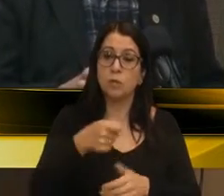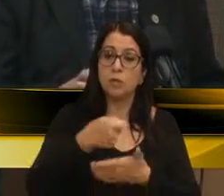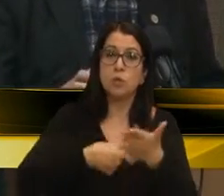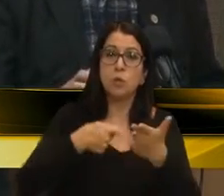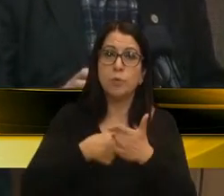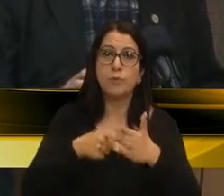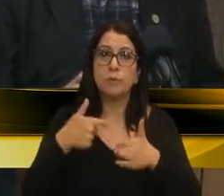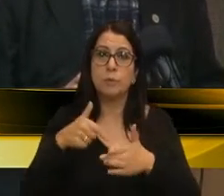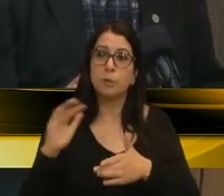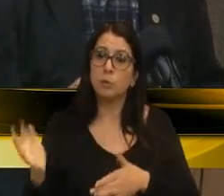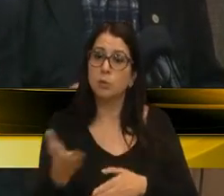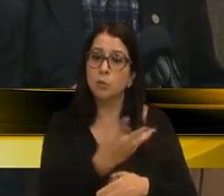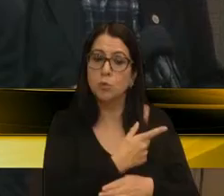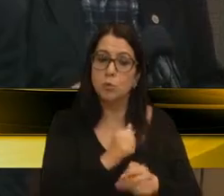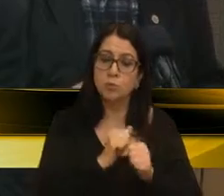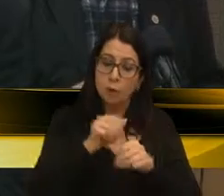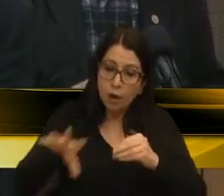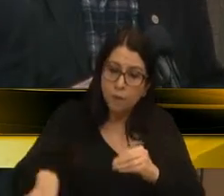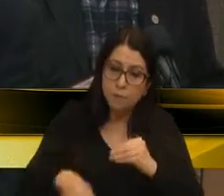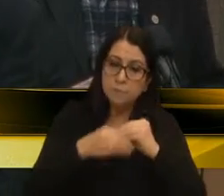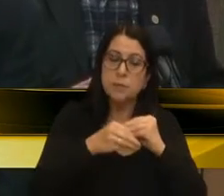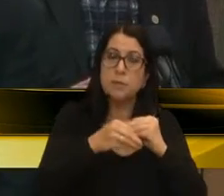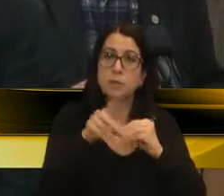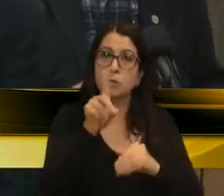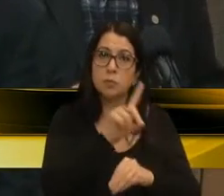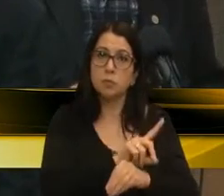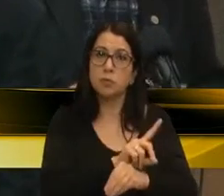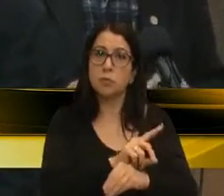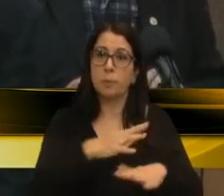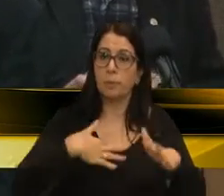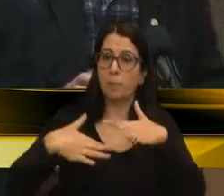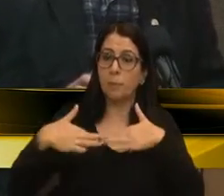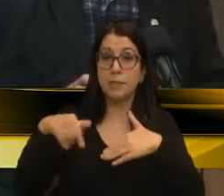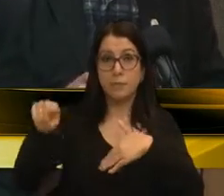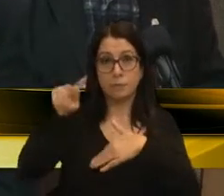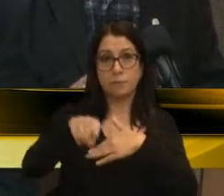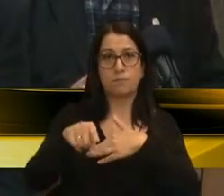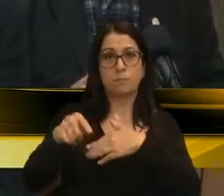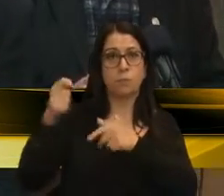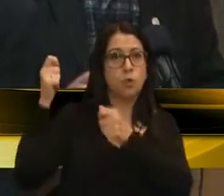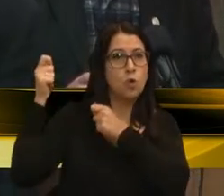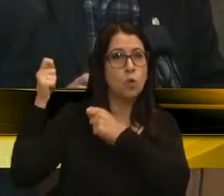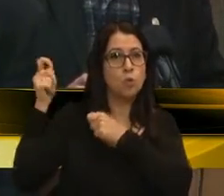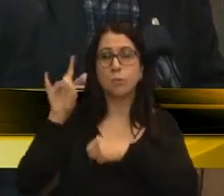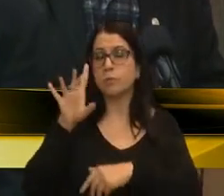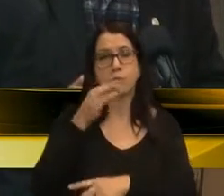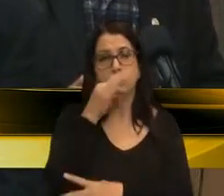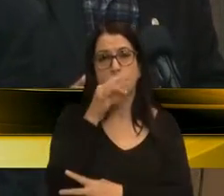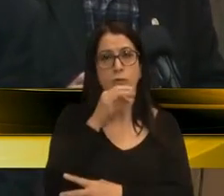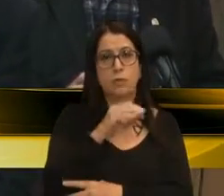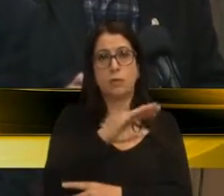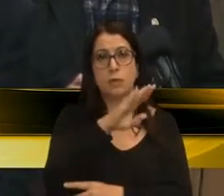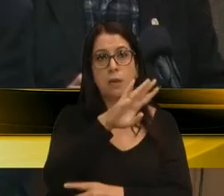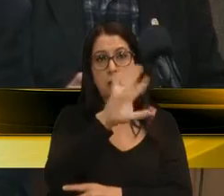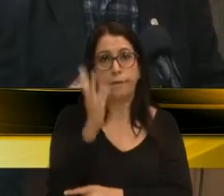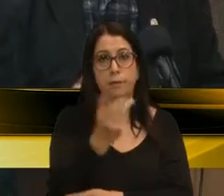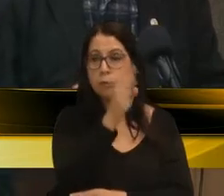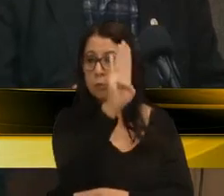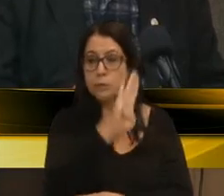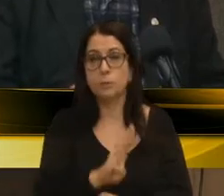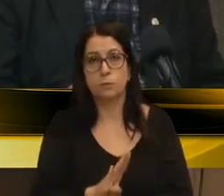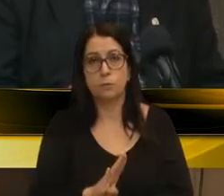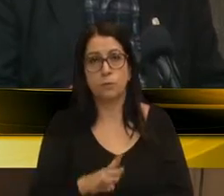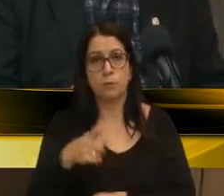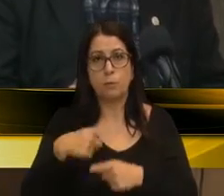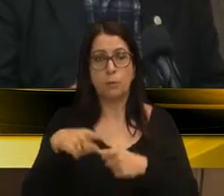trabalhadores que vão se juntar com esses dias de mobilização de luta, porque isso não é só Caxias, isso aí é nacional. É nacional,